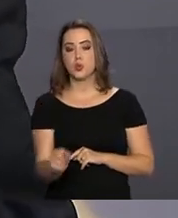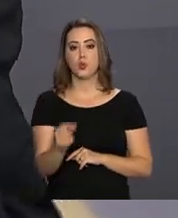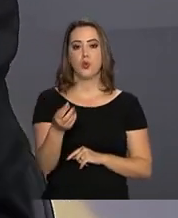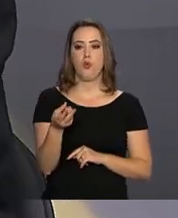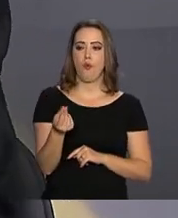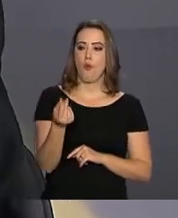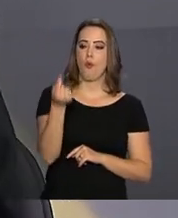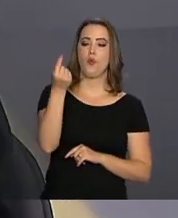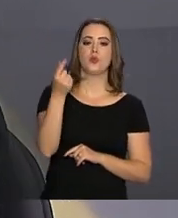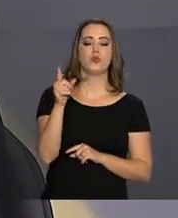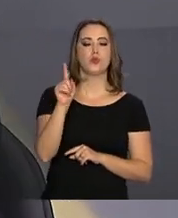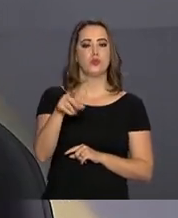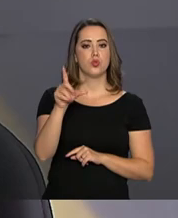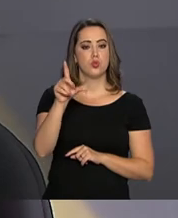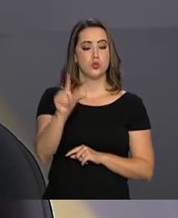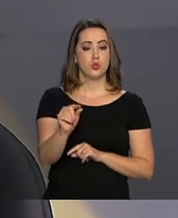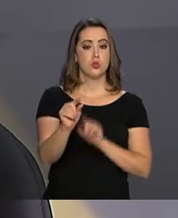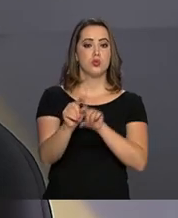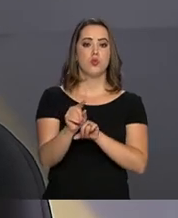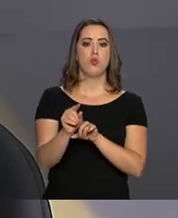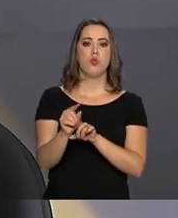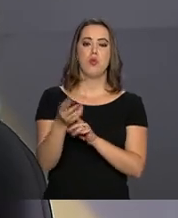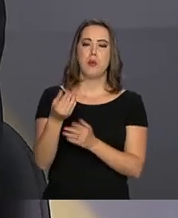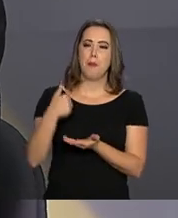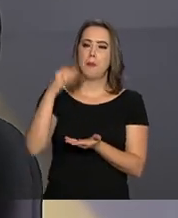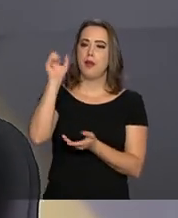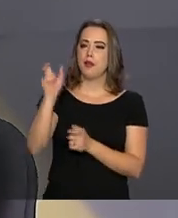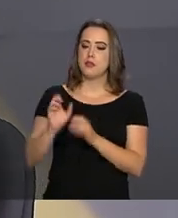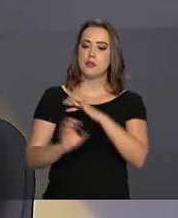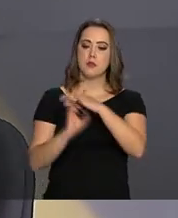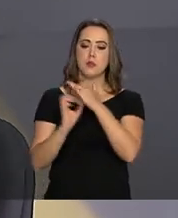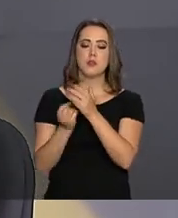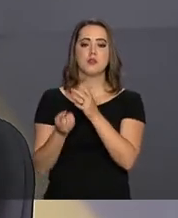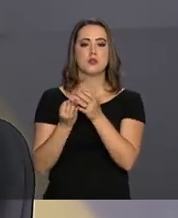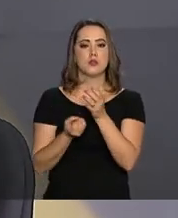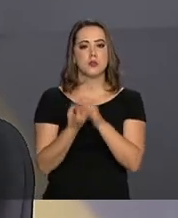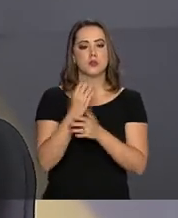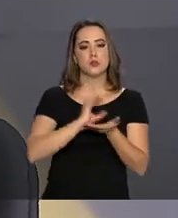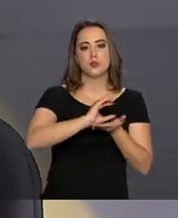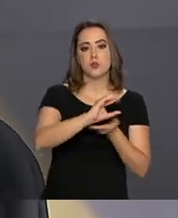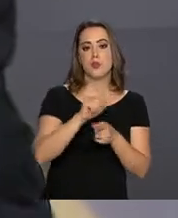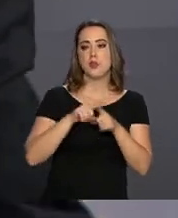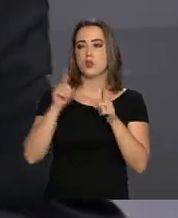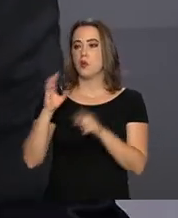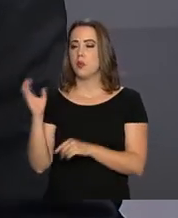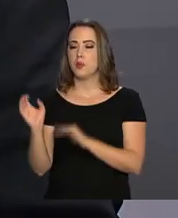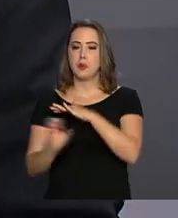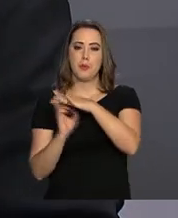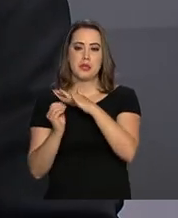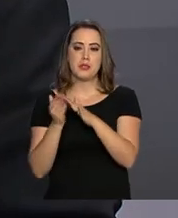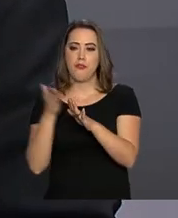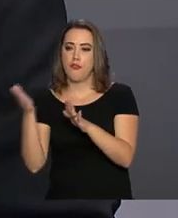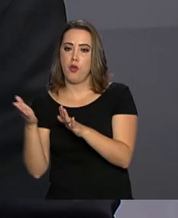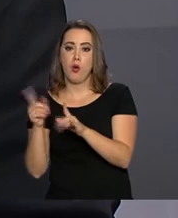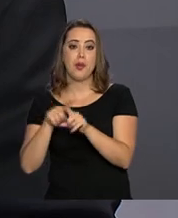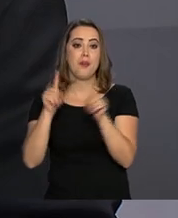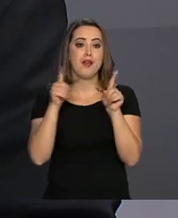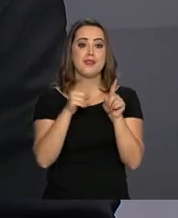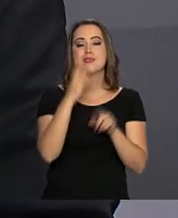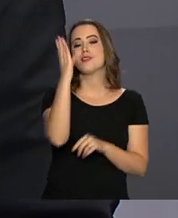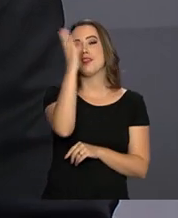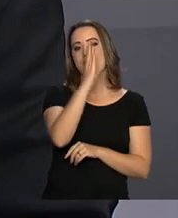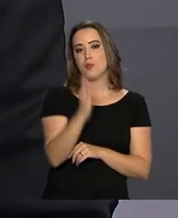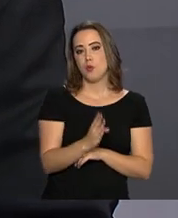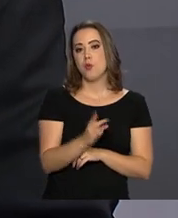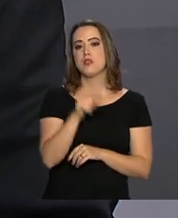cai, o investimento sobe. É muito importante. Não é só para os investidores estrangeiros, é muito importante para os